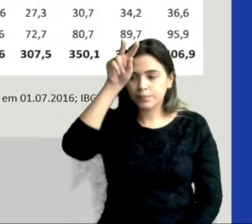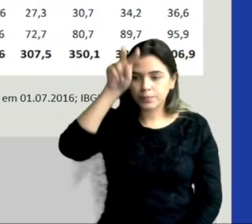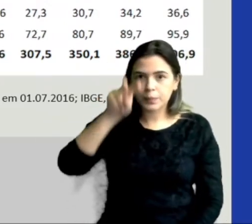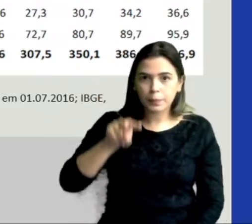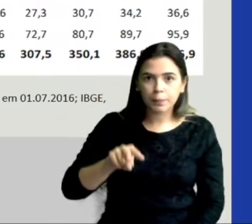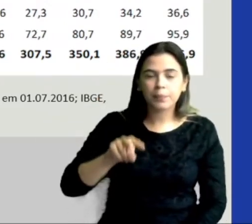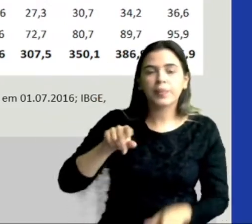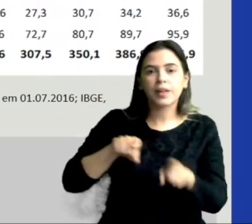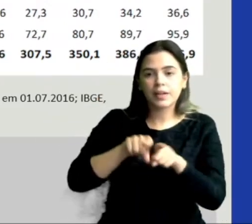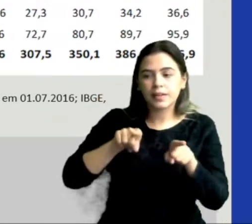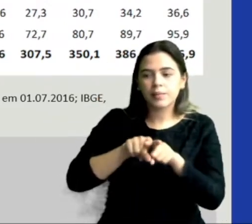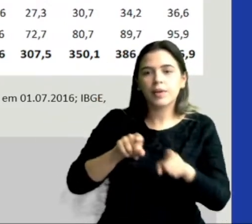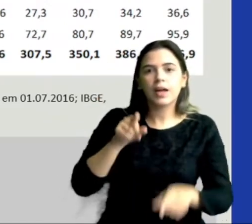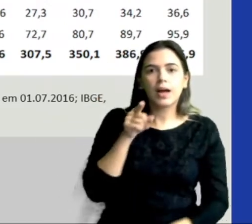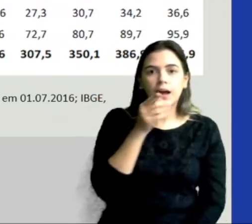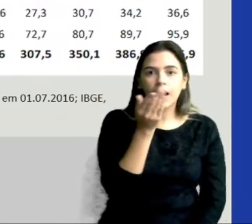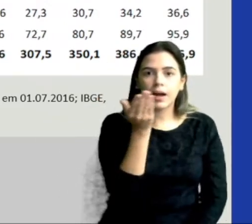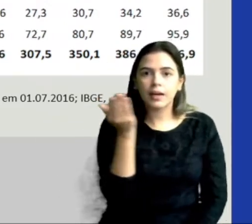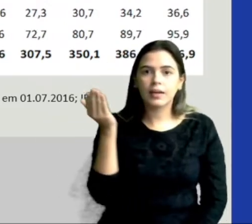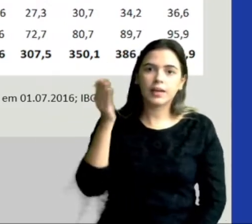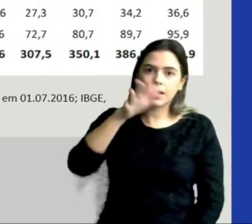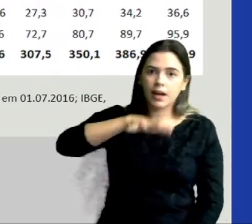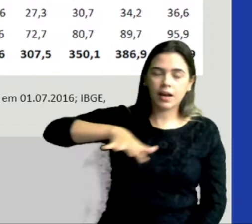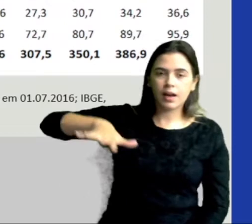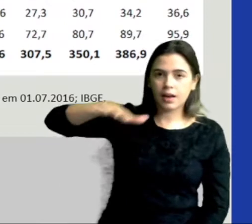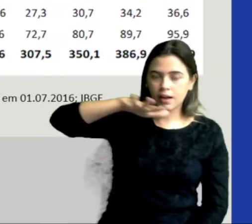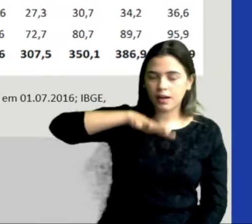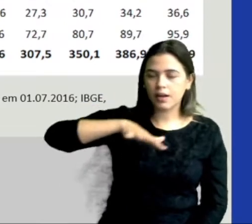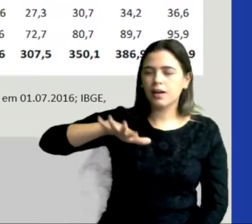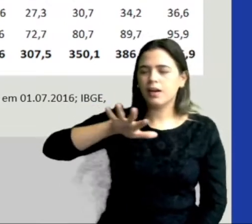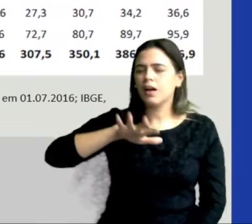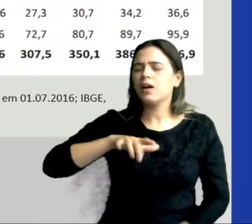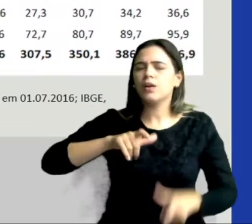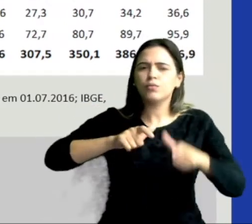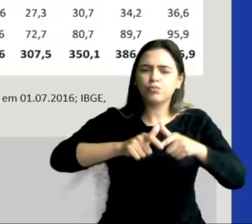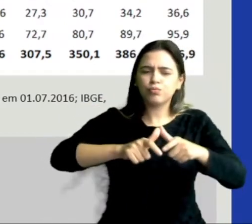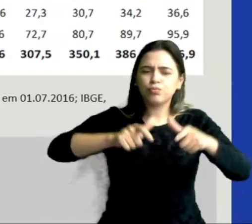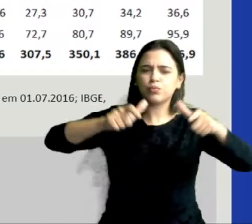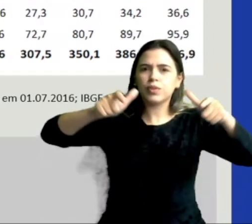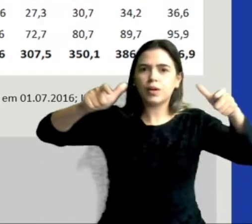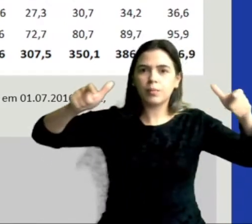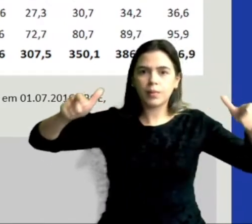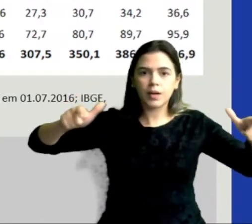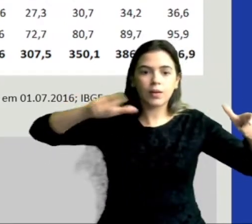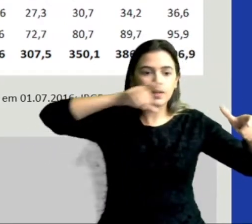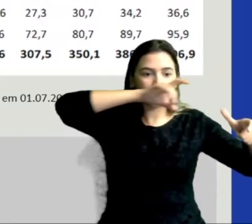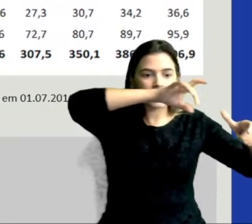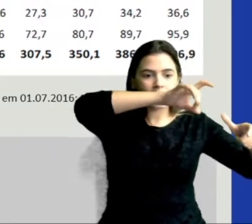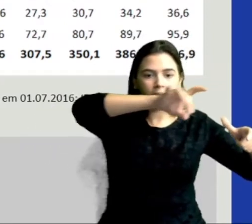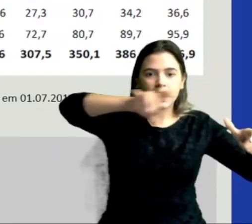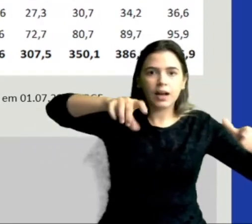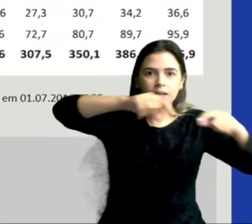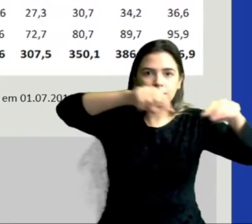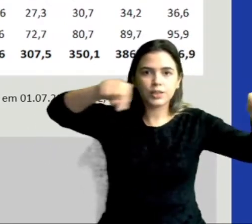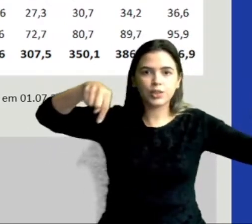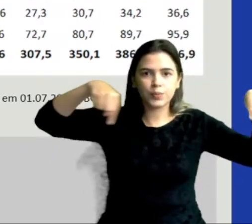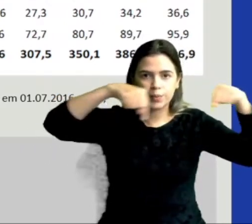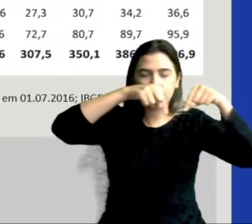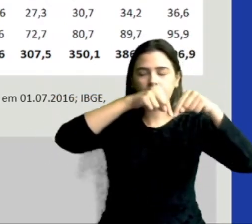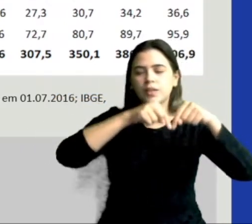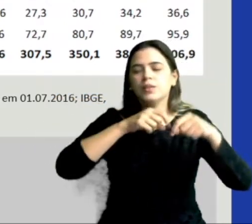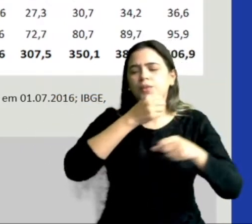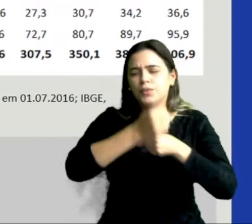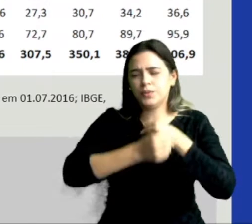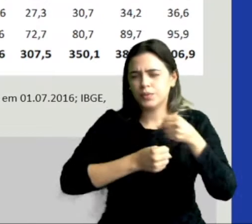regiões, aqui a área territorial, né? Quer dizer, o tamanho de cada espaço desse, os anos,